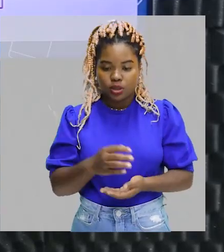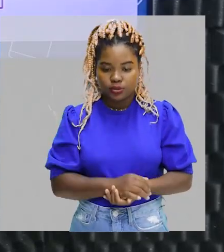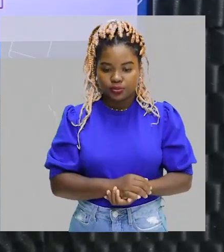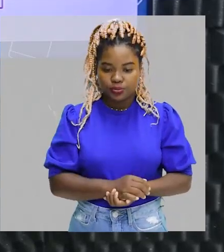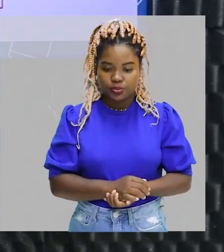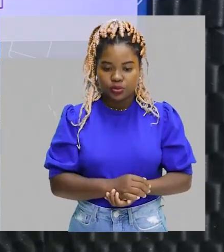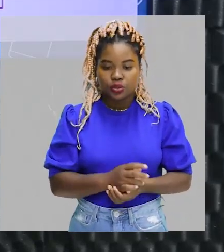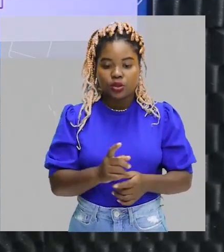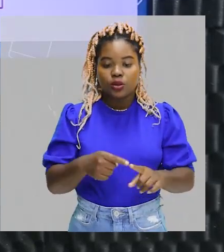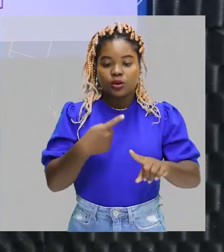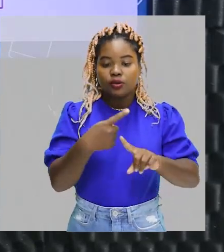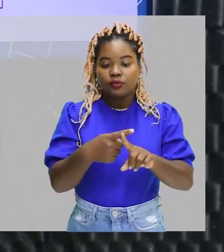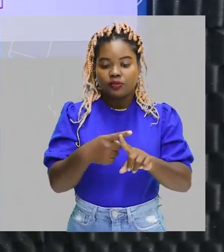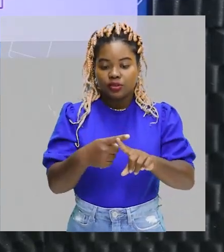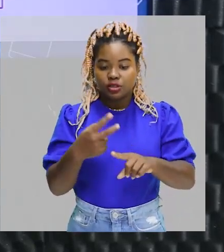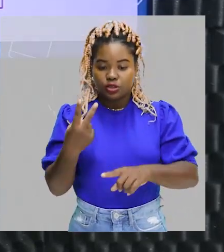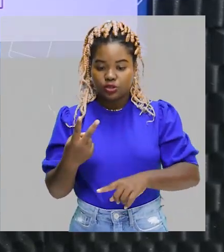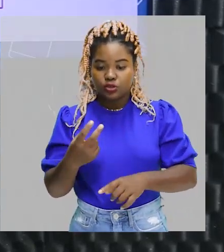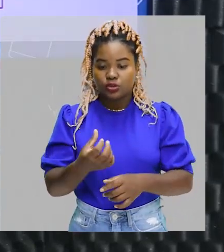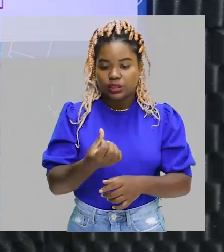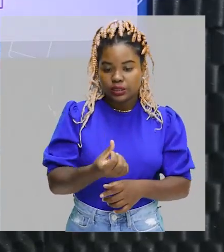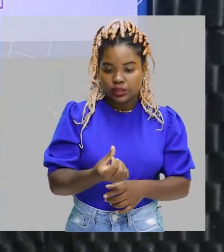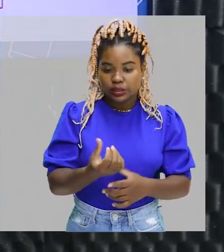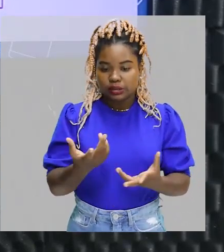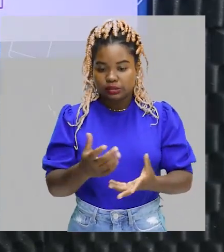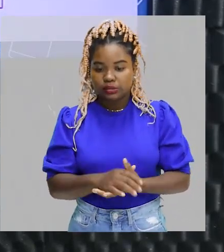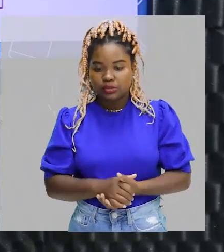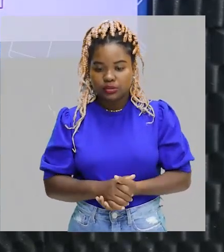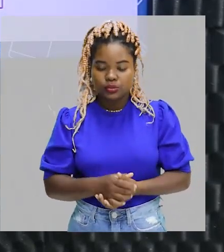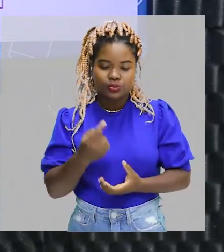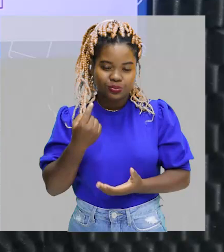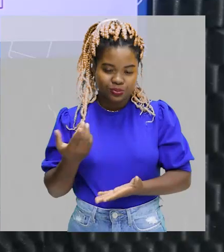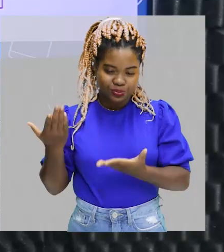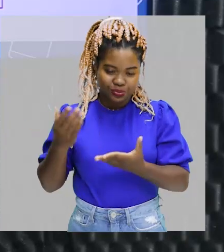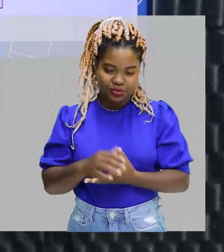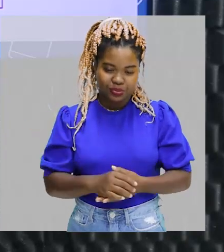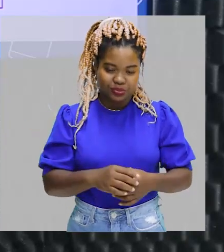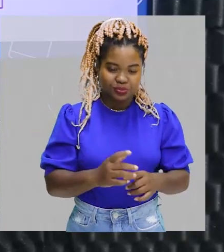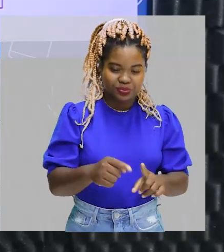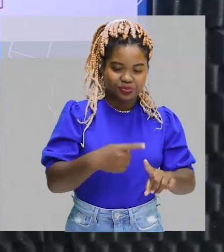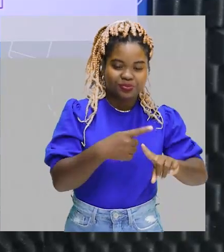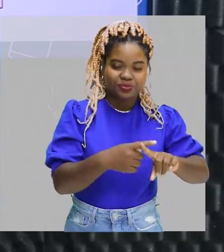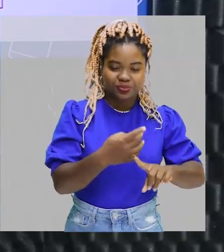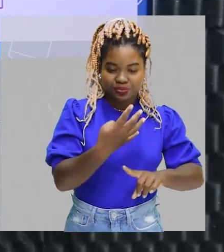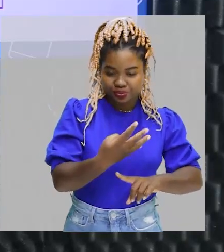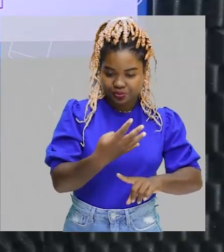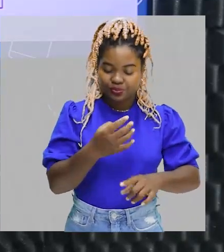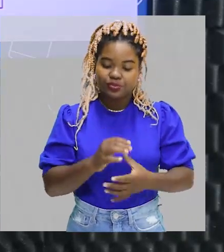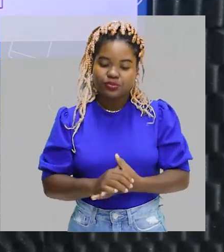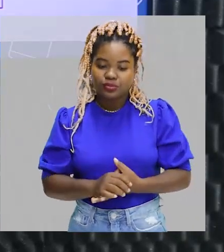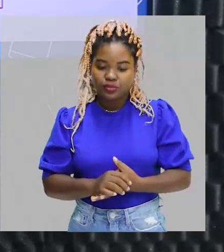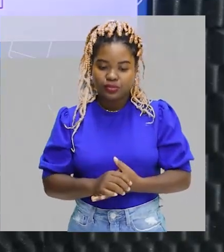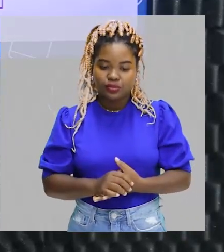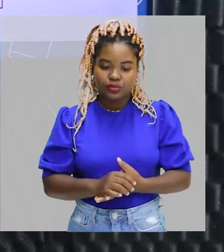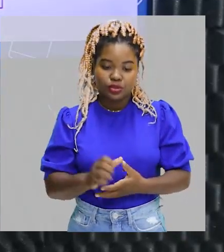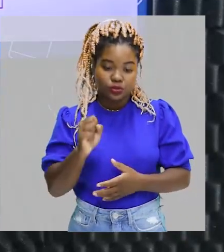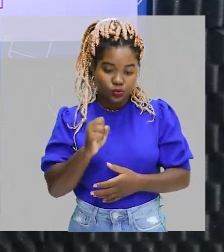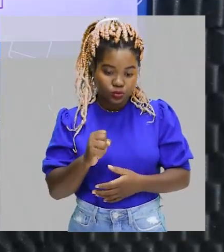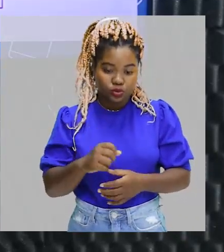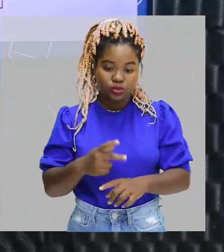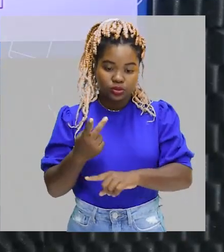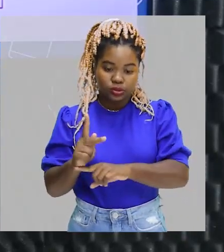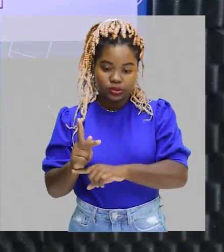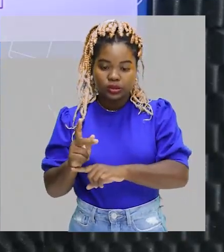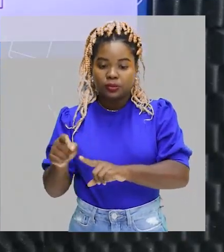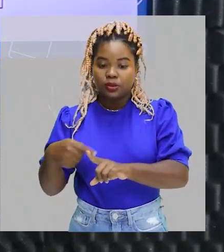quatro, mais dois, seis. O dobro de quatro, oito, mais dois, dez. O dobro de seis,